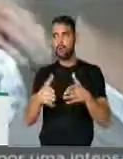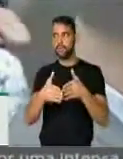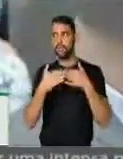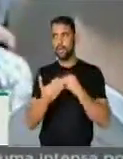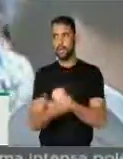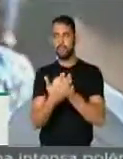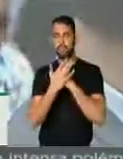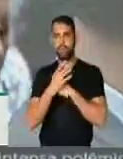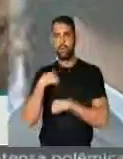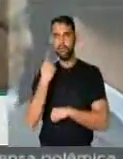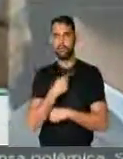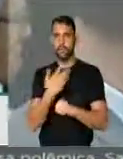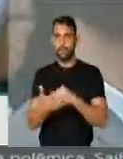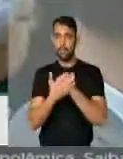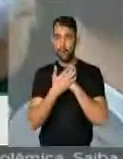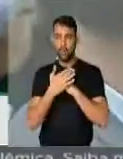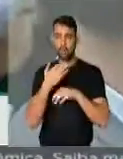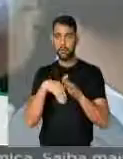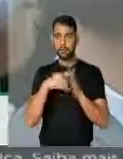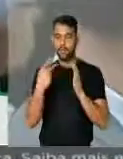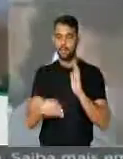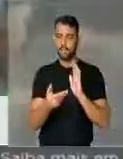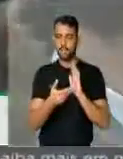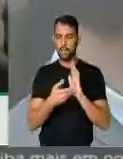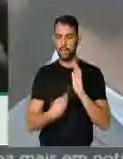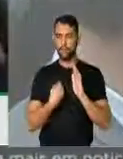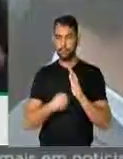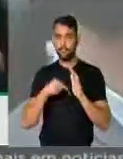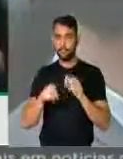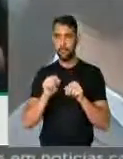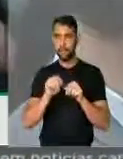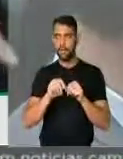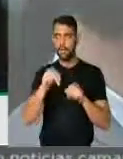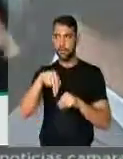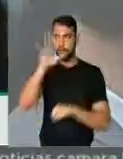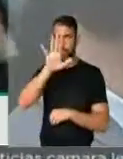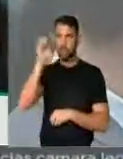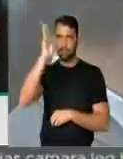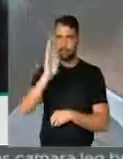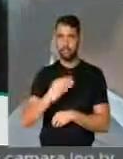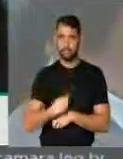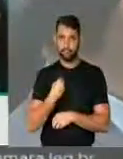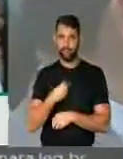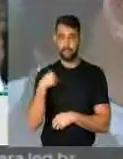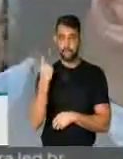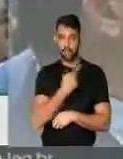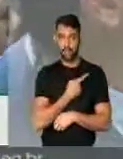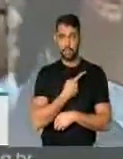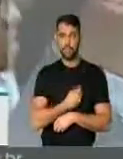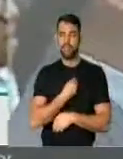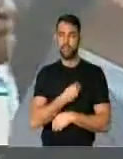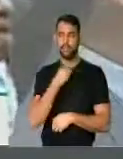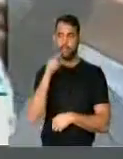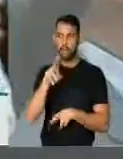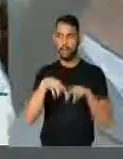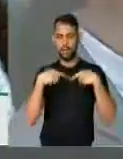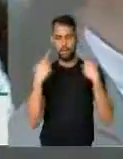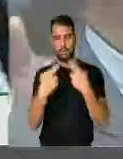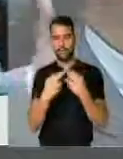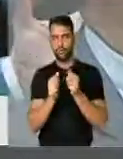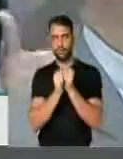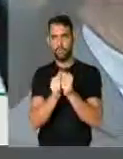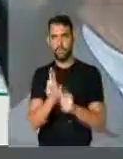apoio, o nosso apoio, o apoio dessa casa aqui para o Nordeste brasileiro. E nós que estávamos lá na reunião,